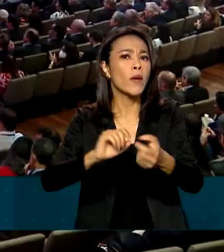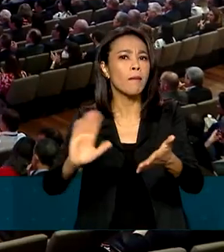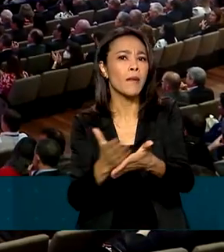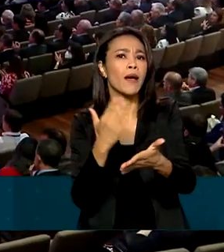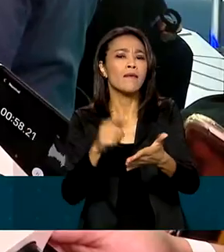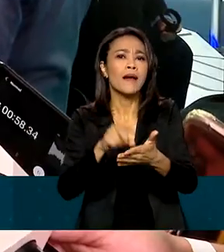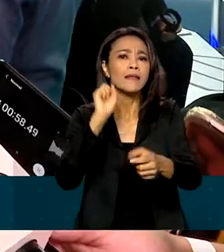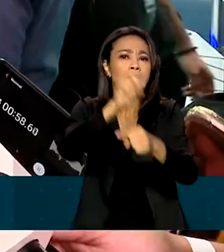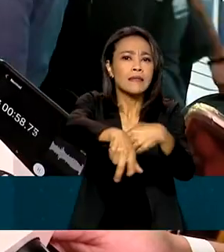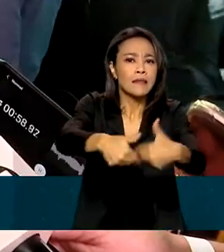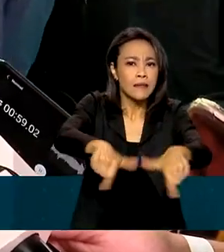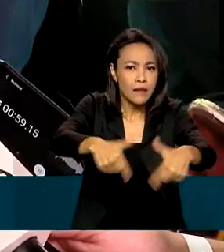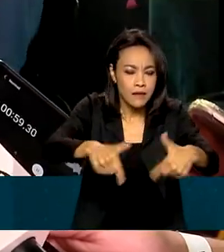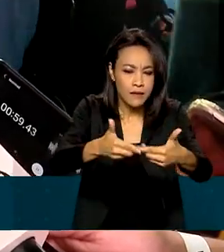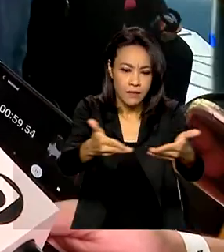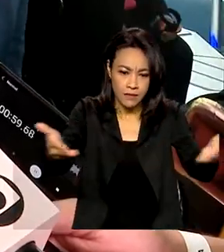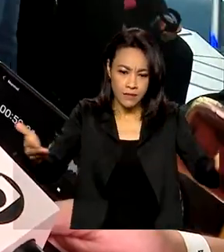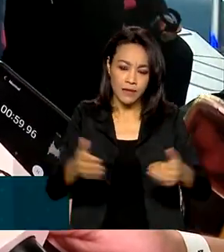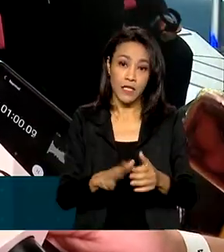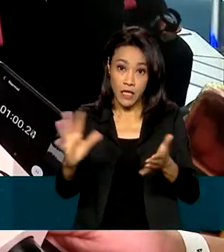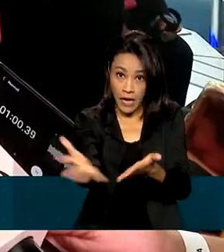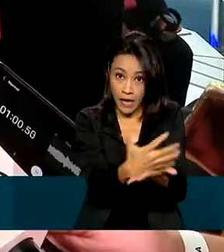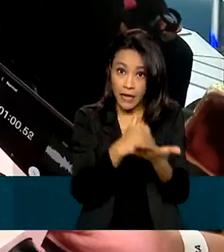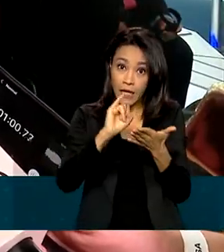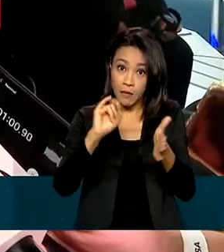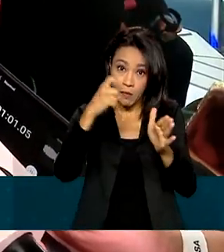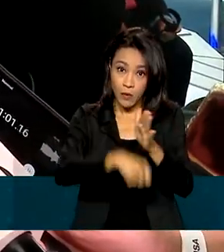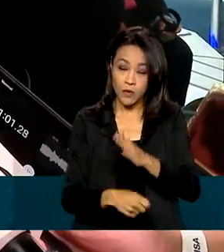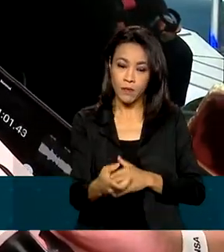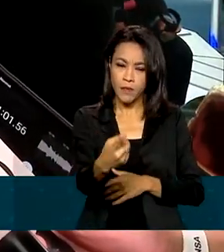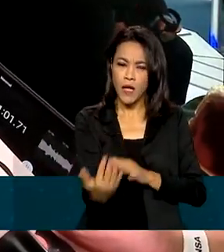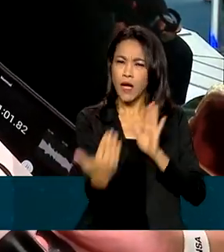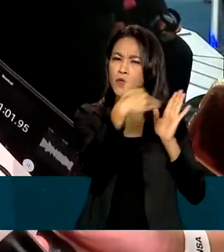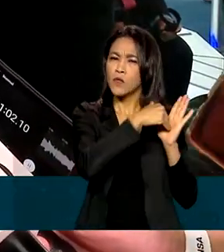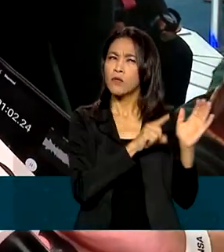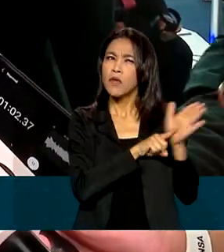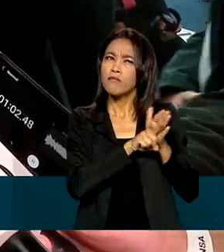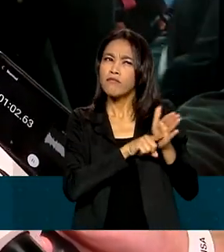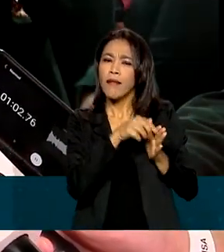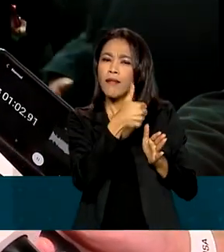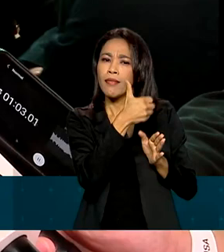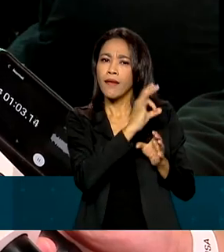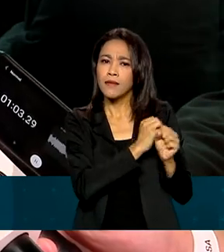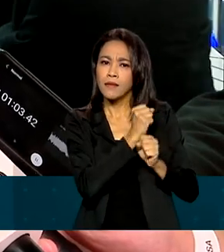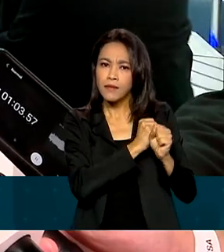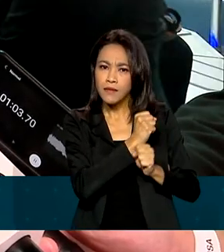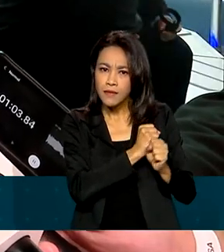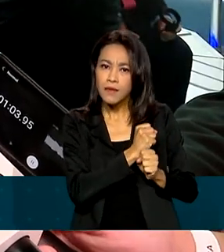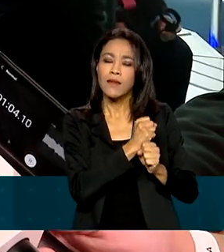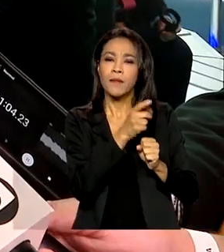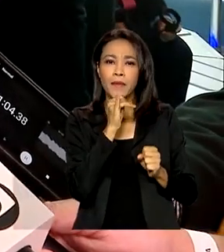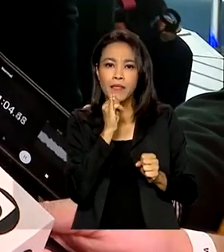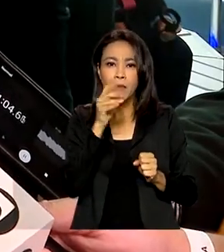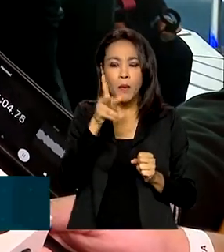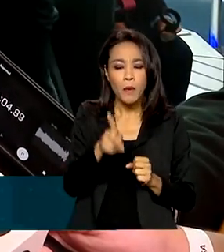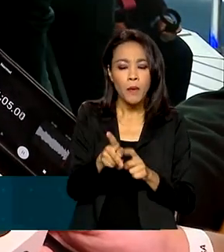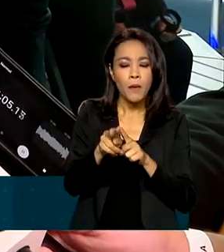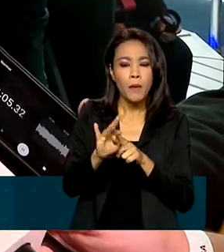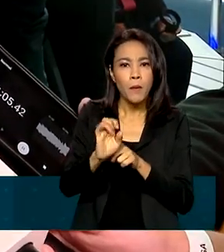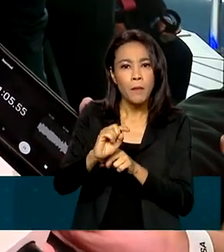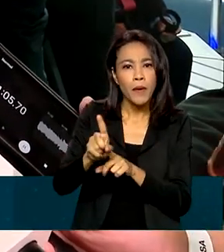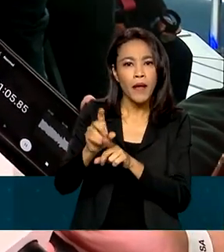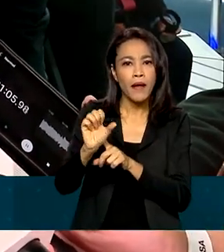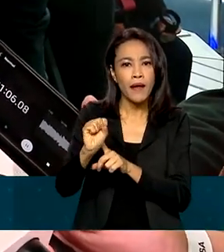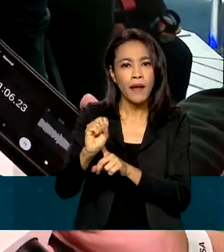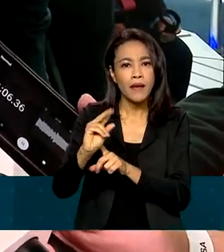impostos. As grandes descobertas que foram realizadas nos últimos 10 anos, algumas delas estão no Brasil, como é o caso do pré-sal e como é o caso da